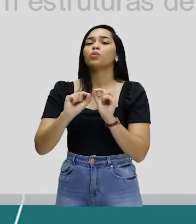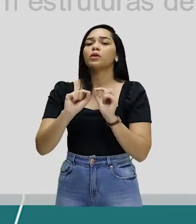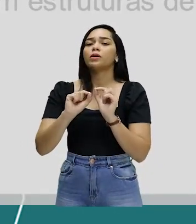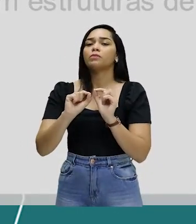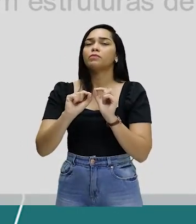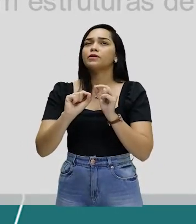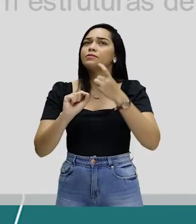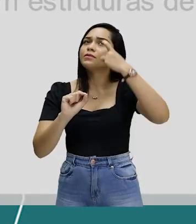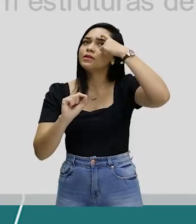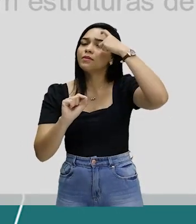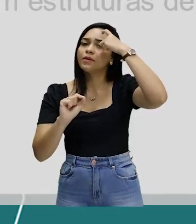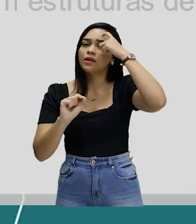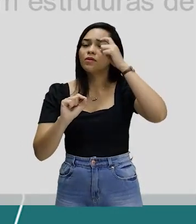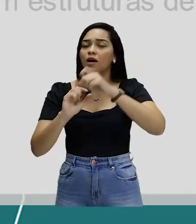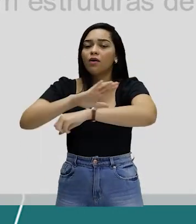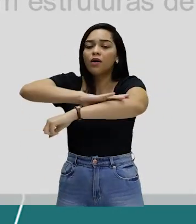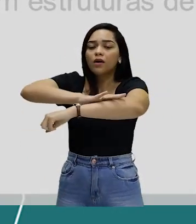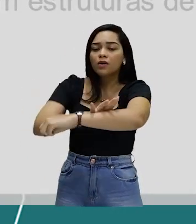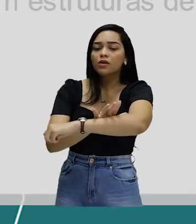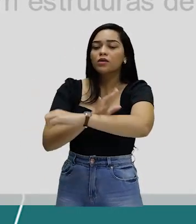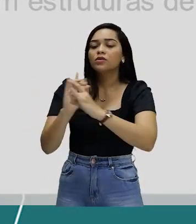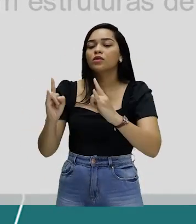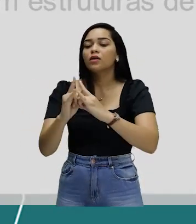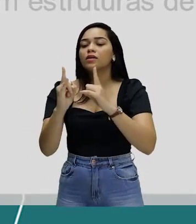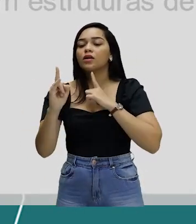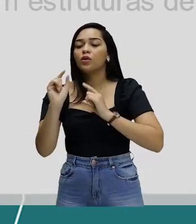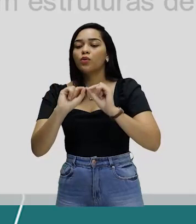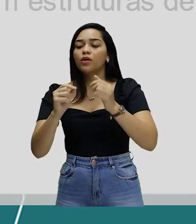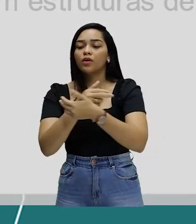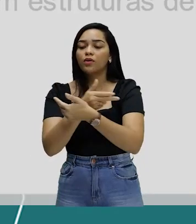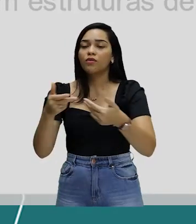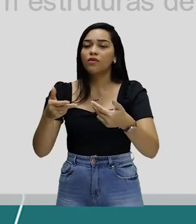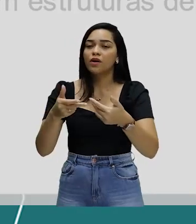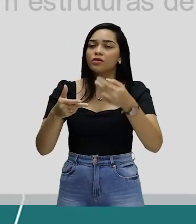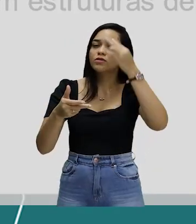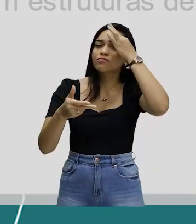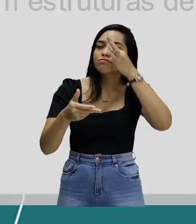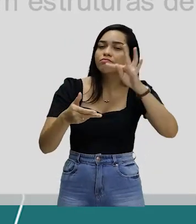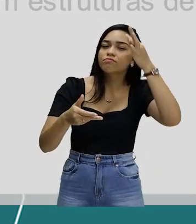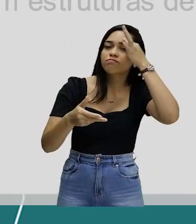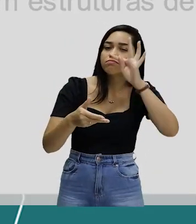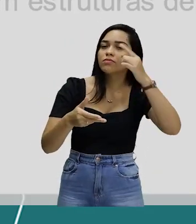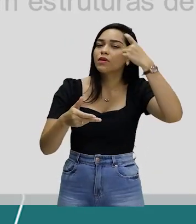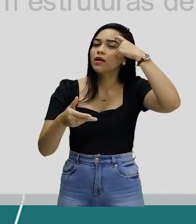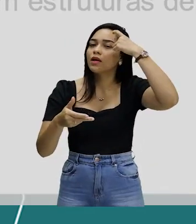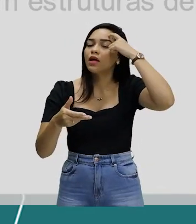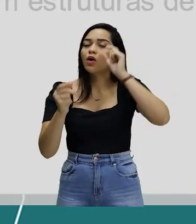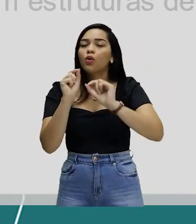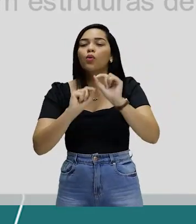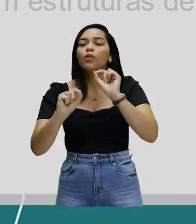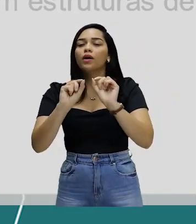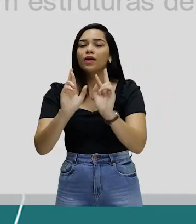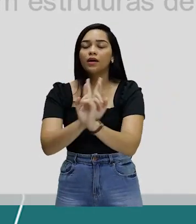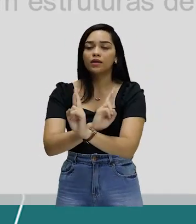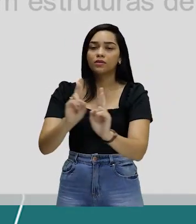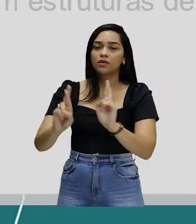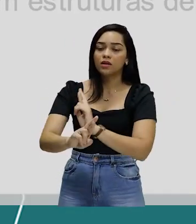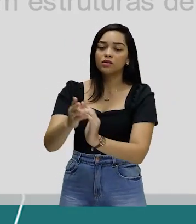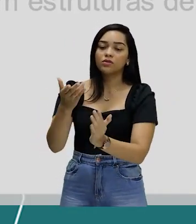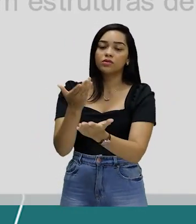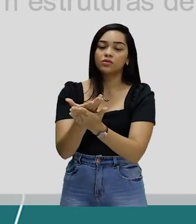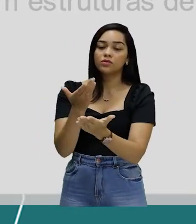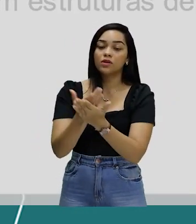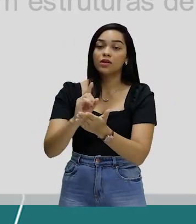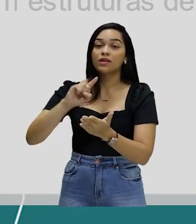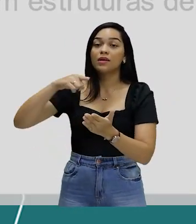racismo institucional combinam bem com as correntes filosóficas relacionadas aos estudos